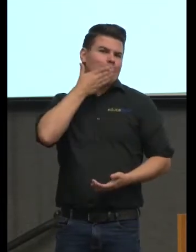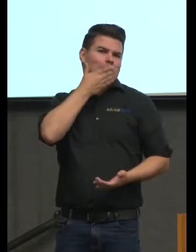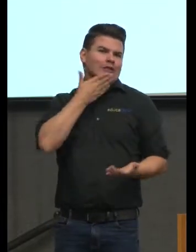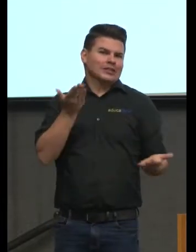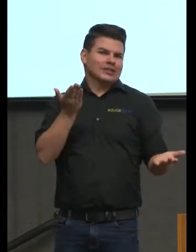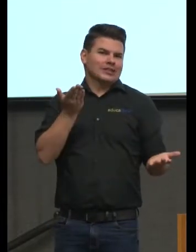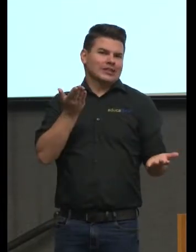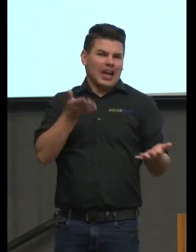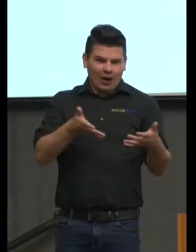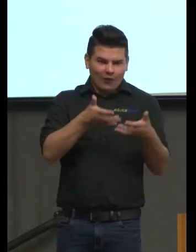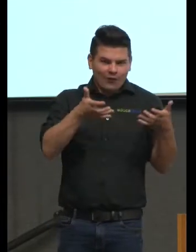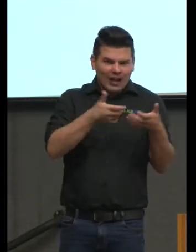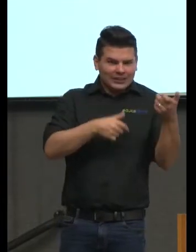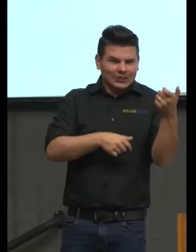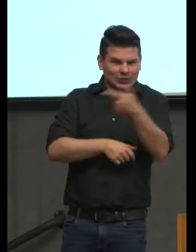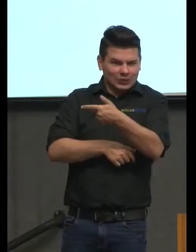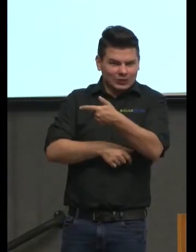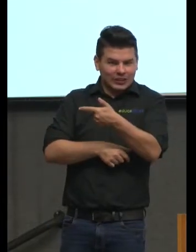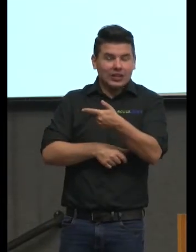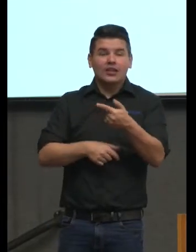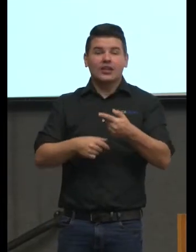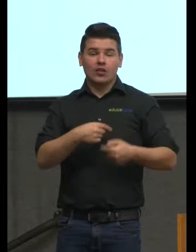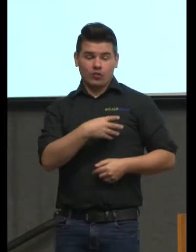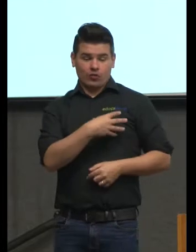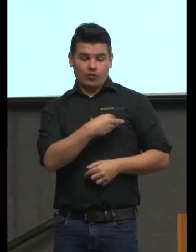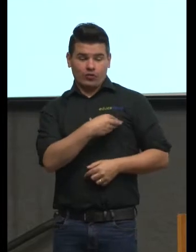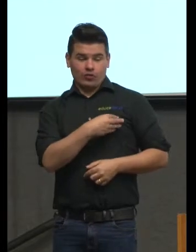o leite da mamãe é doce